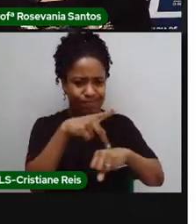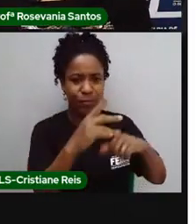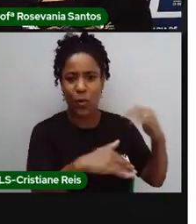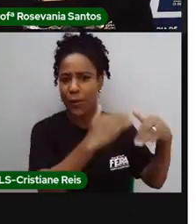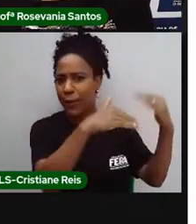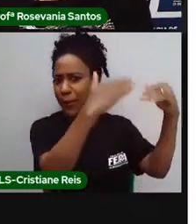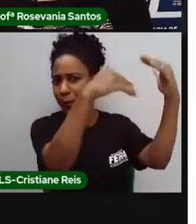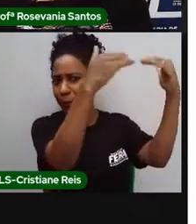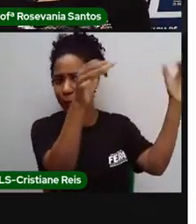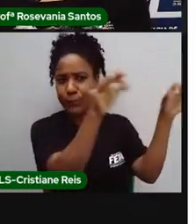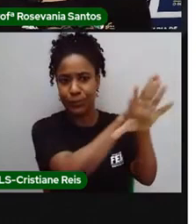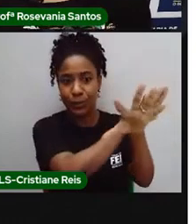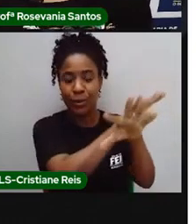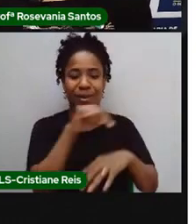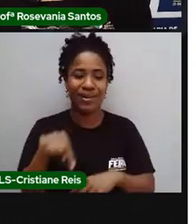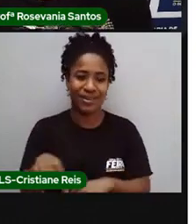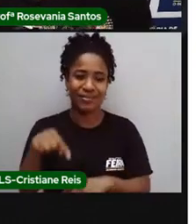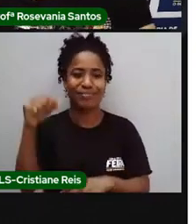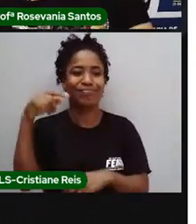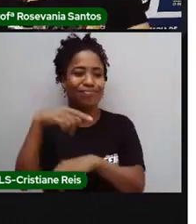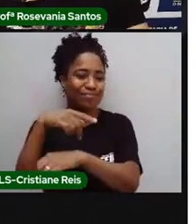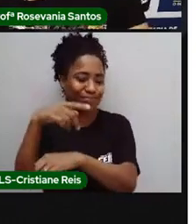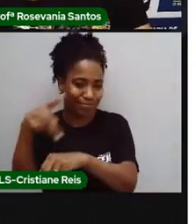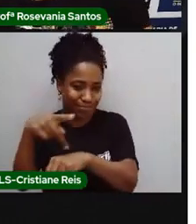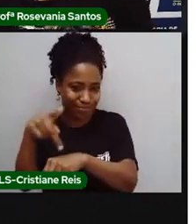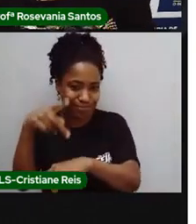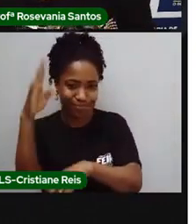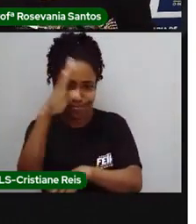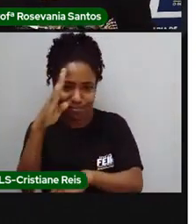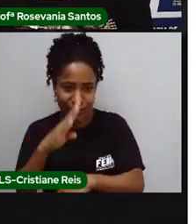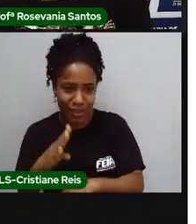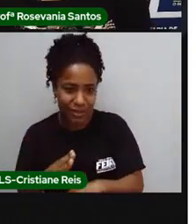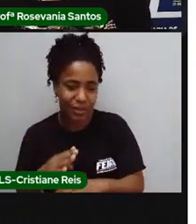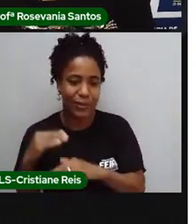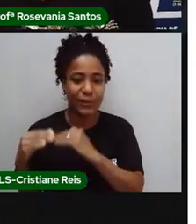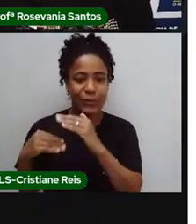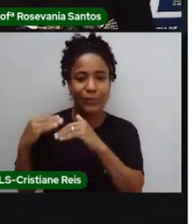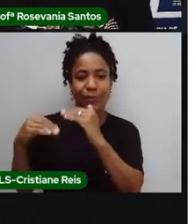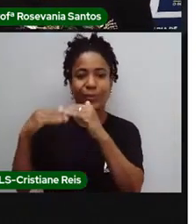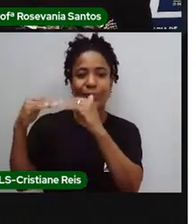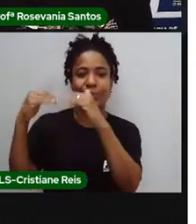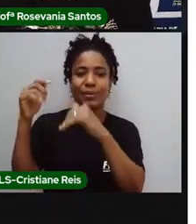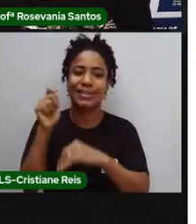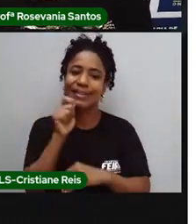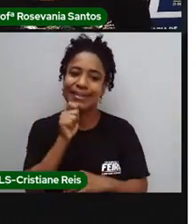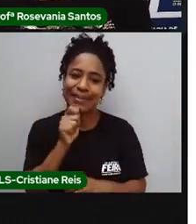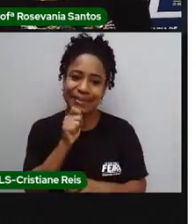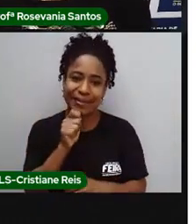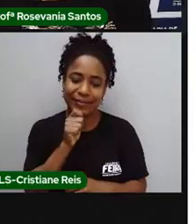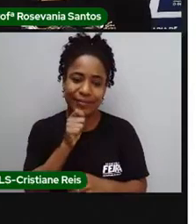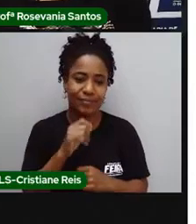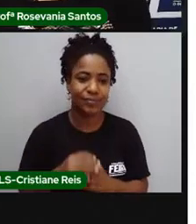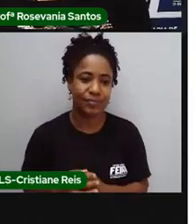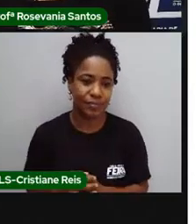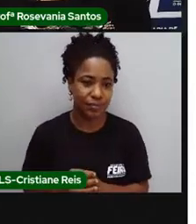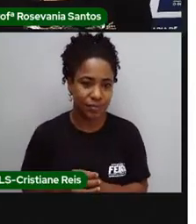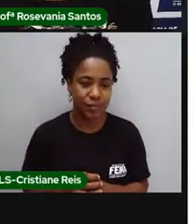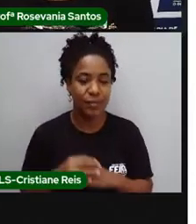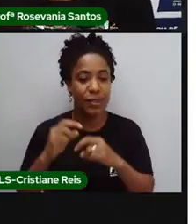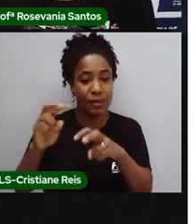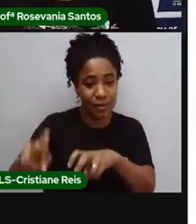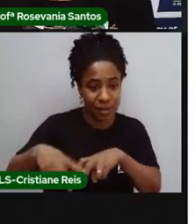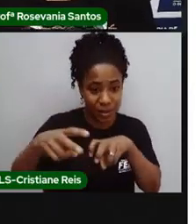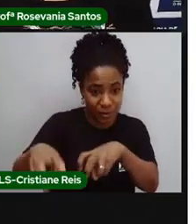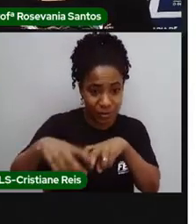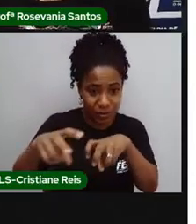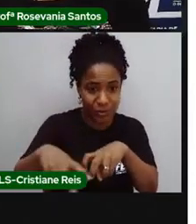das fábricas dentro da empresa, principalmente, né, as cidades nacionais, as multinacionais. E o campo relacionado ali com a agricultura